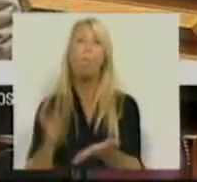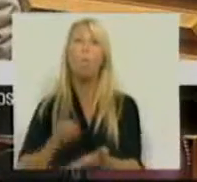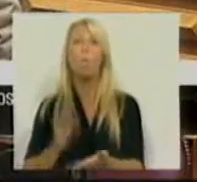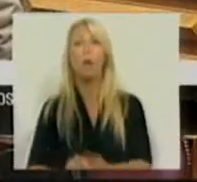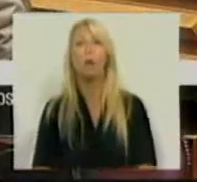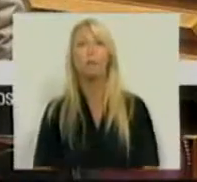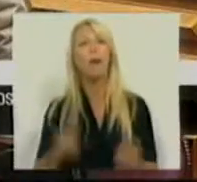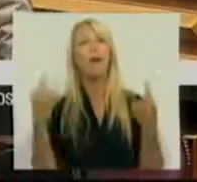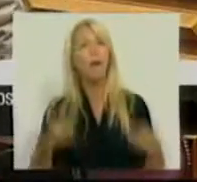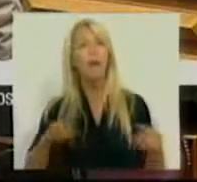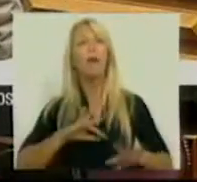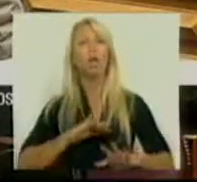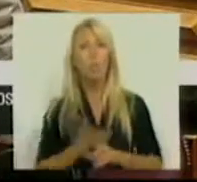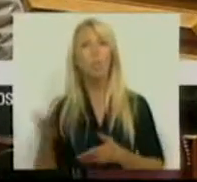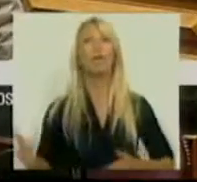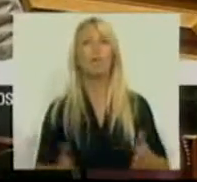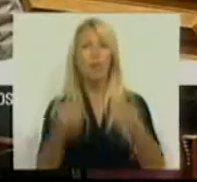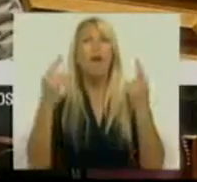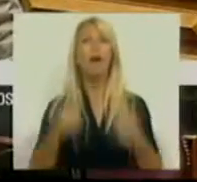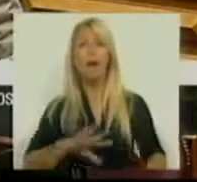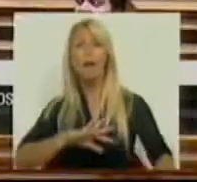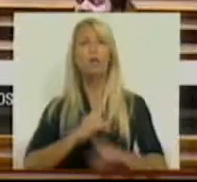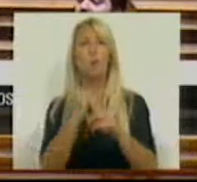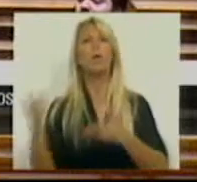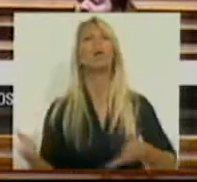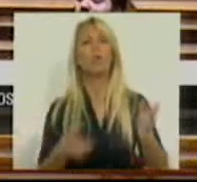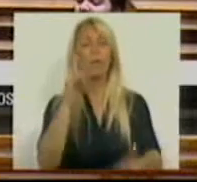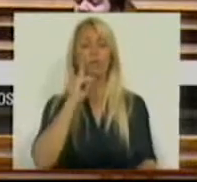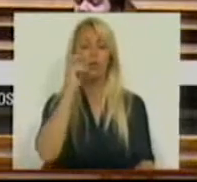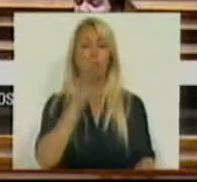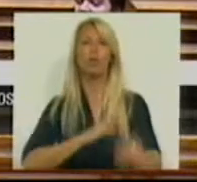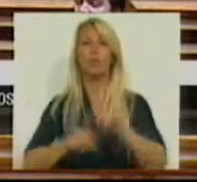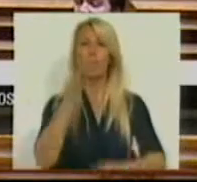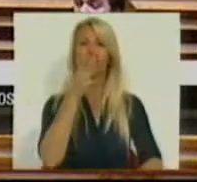Há outro caminho. Há outro caminho, senhoras e senhores deputados.